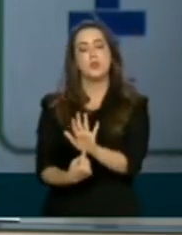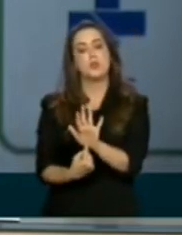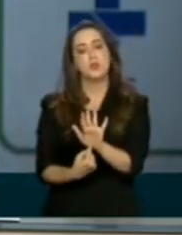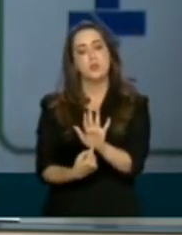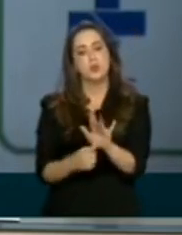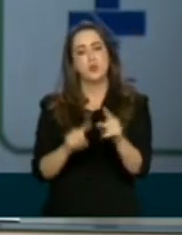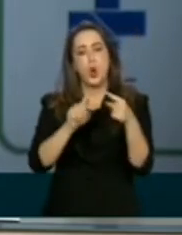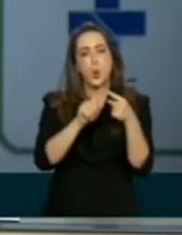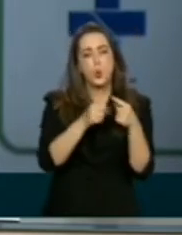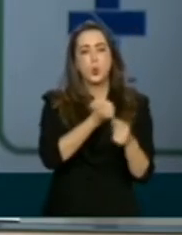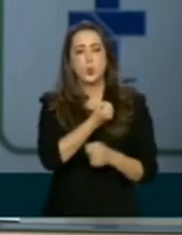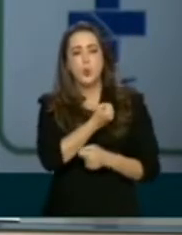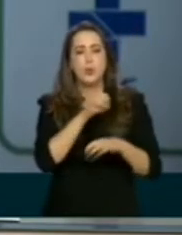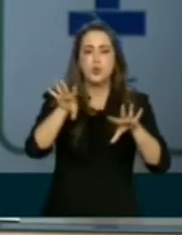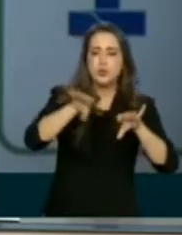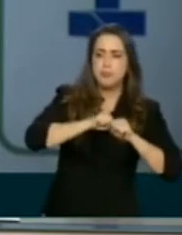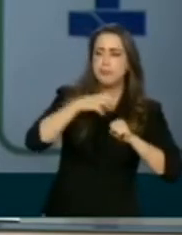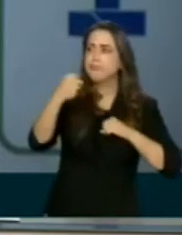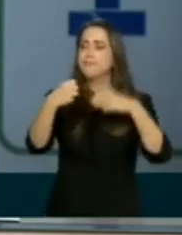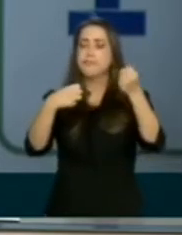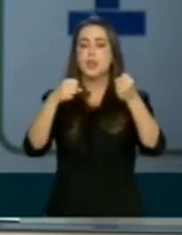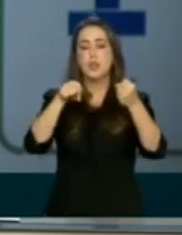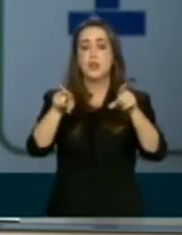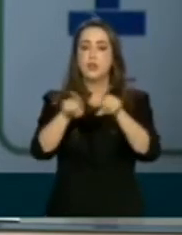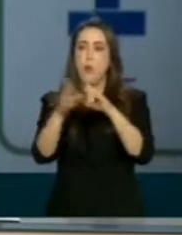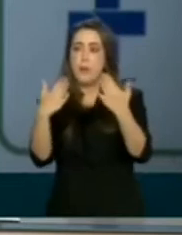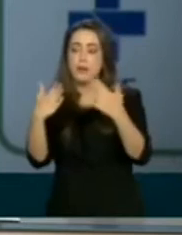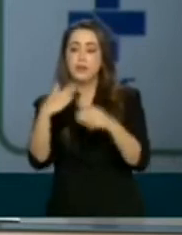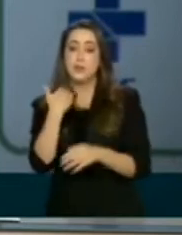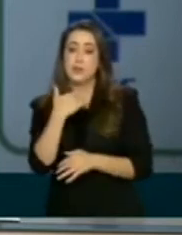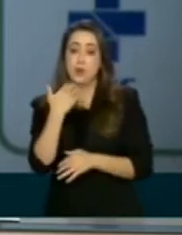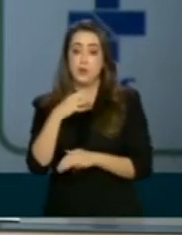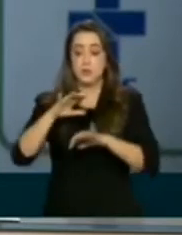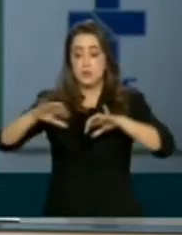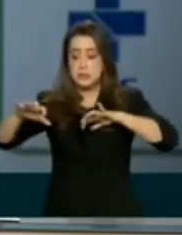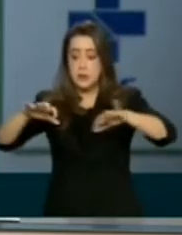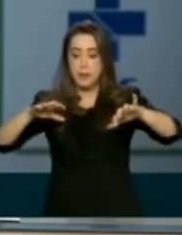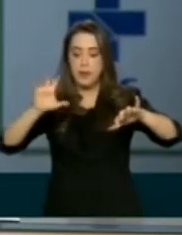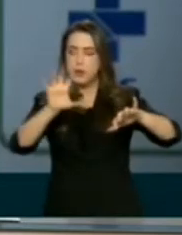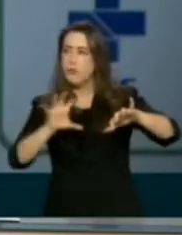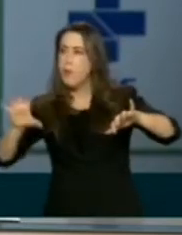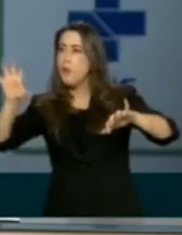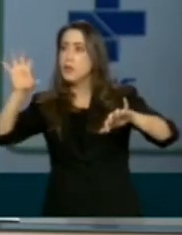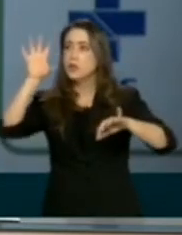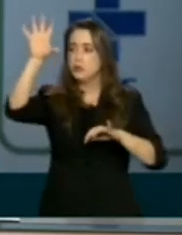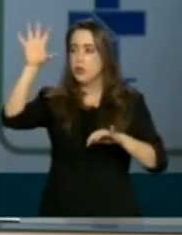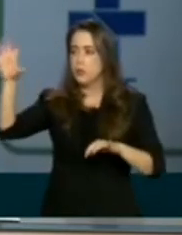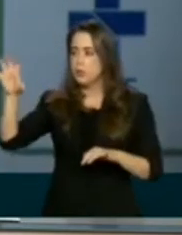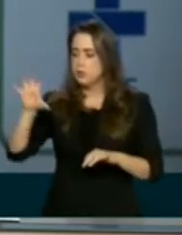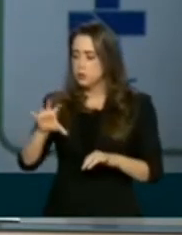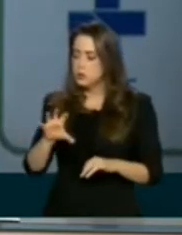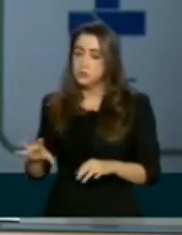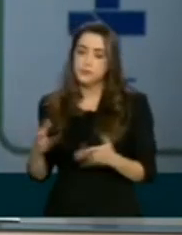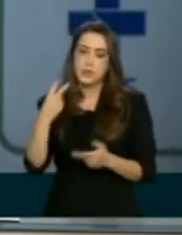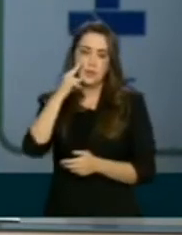termos de casos e mesmo em termos de óbito, quando você separa as regiões, você verifica que, efetivamente, o número